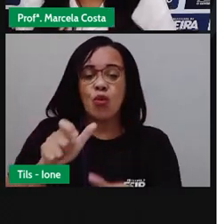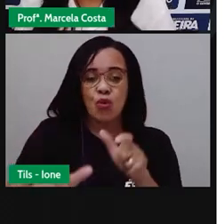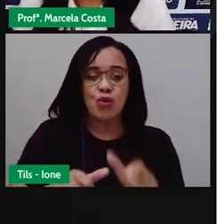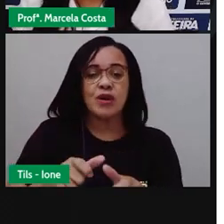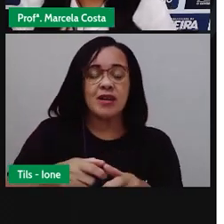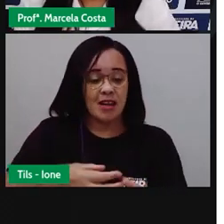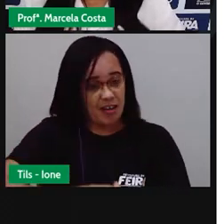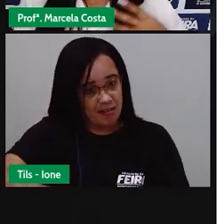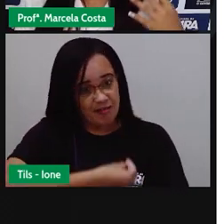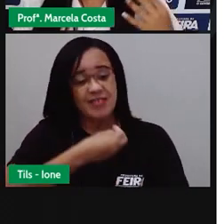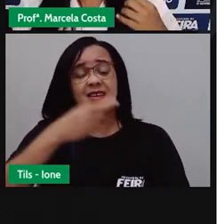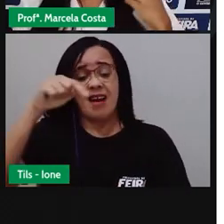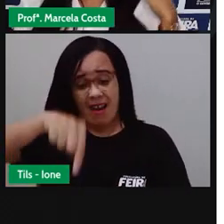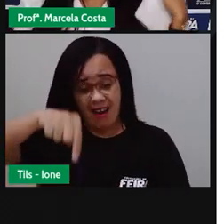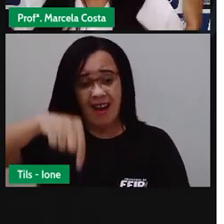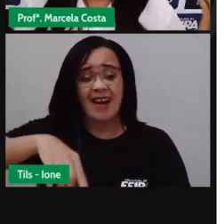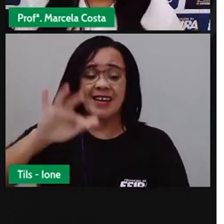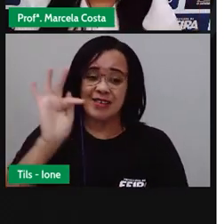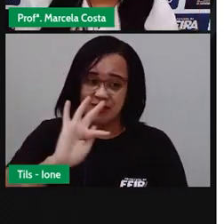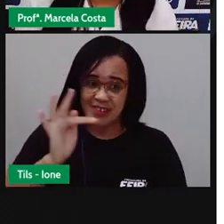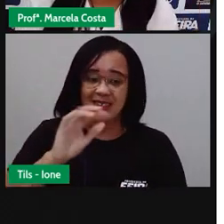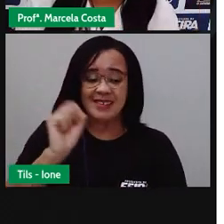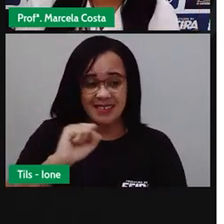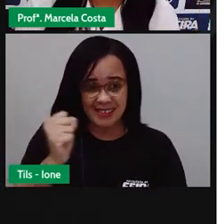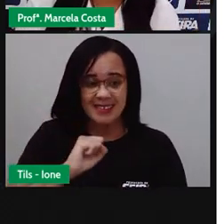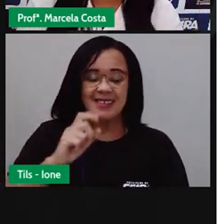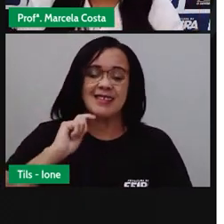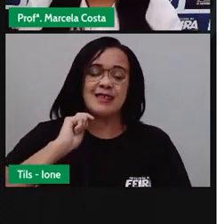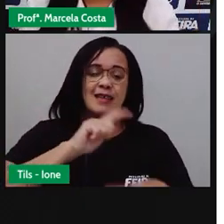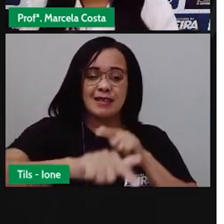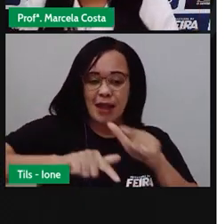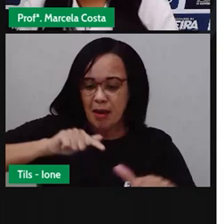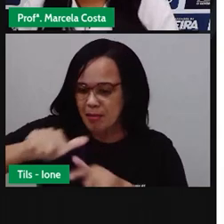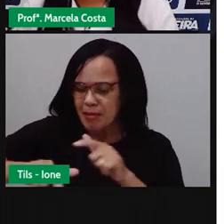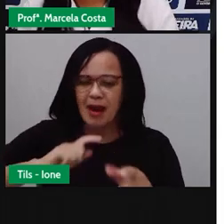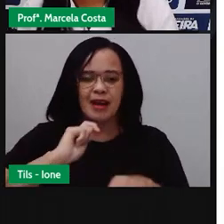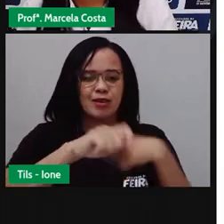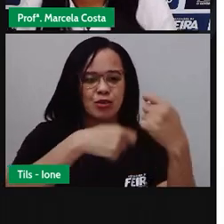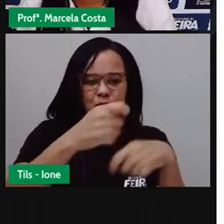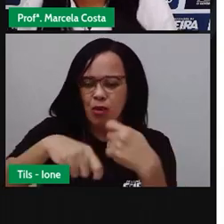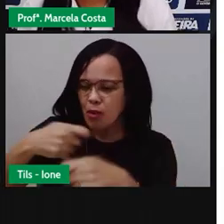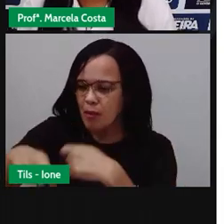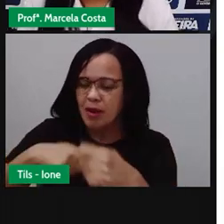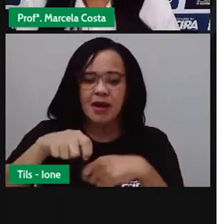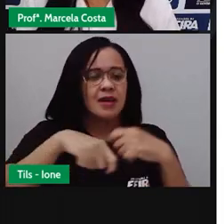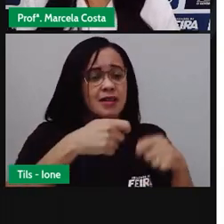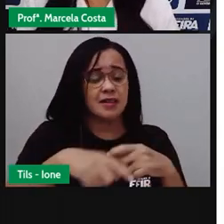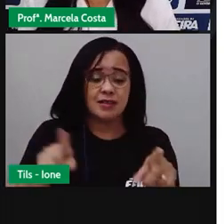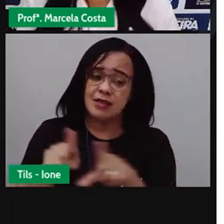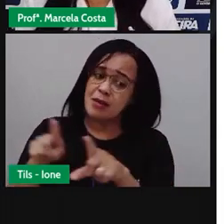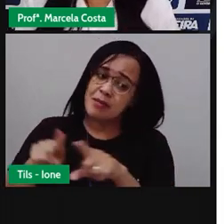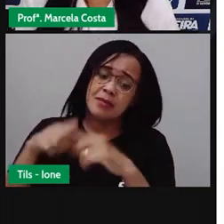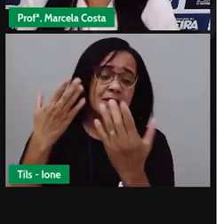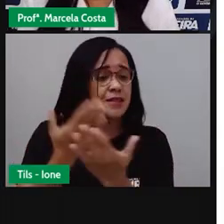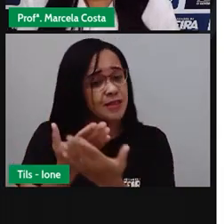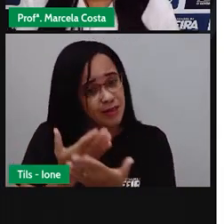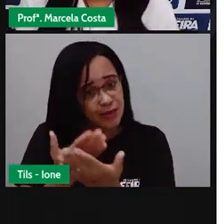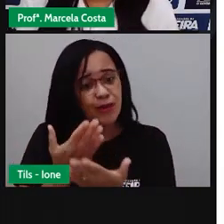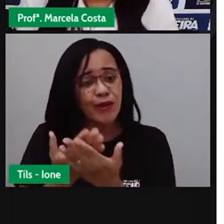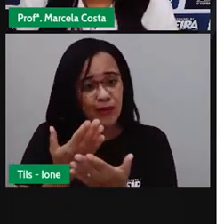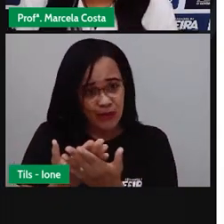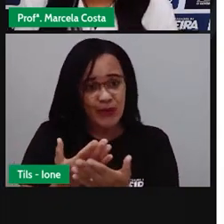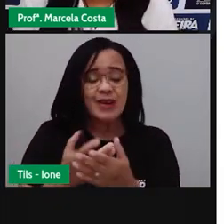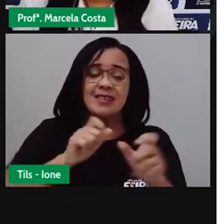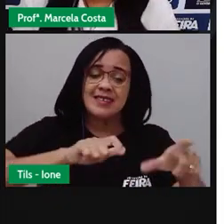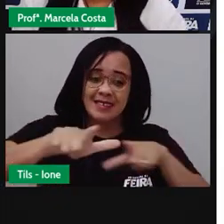diferentes coisas, que trabalham no comércio, trabalham em escolas, trabalham